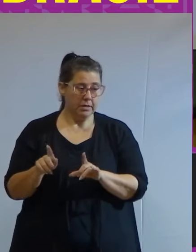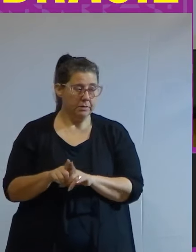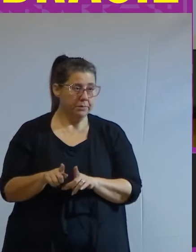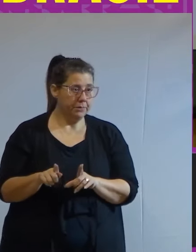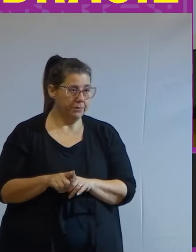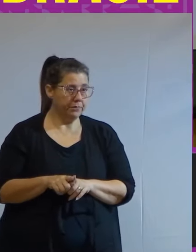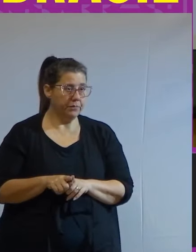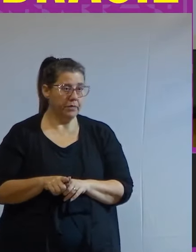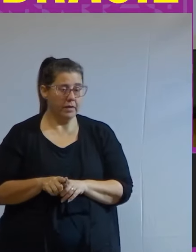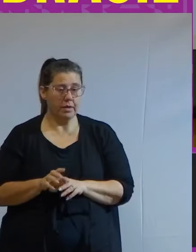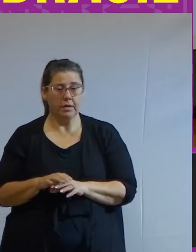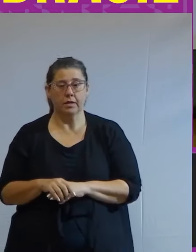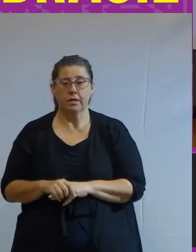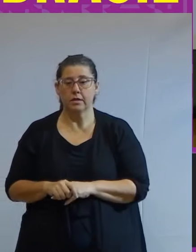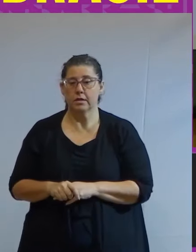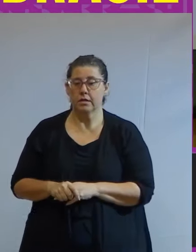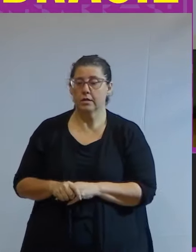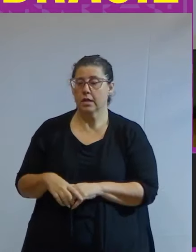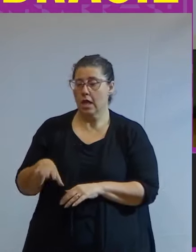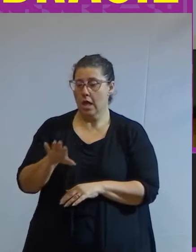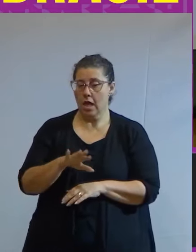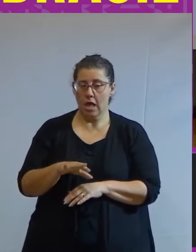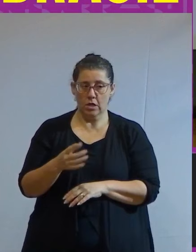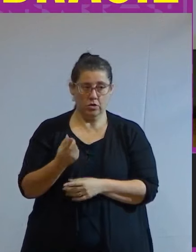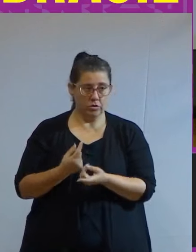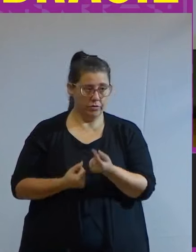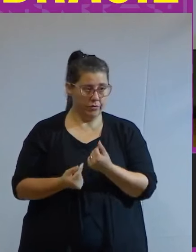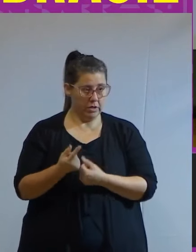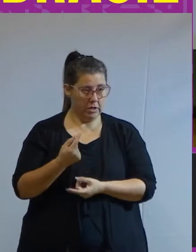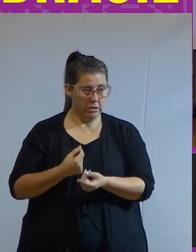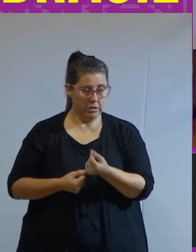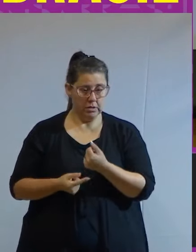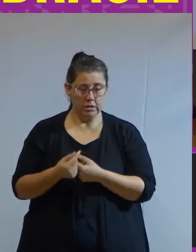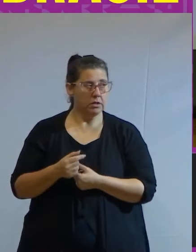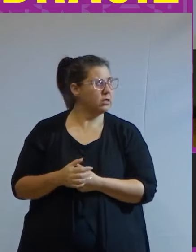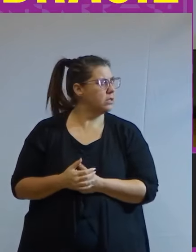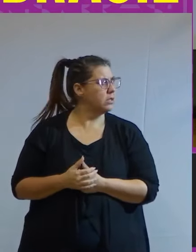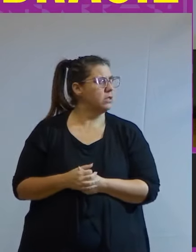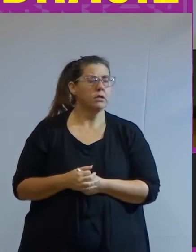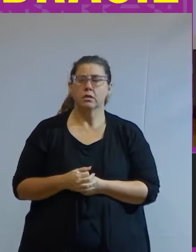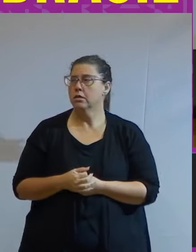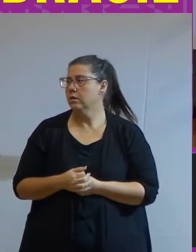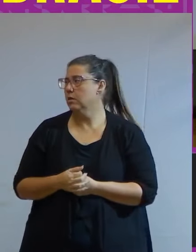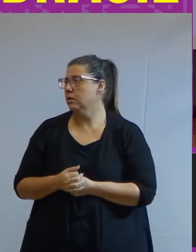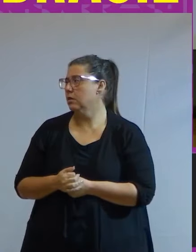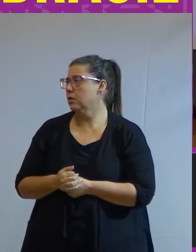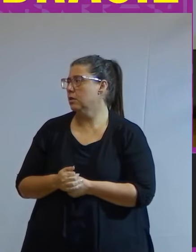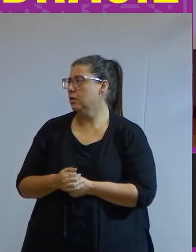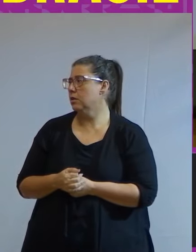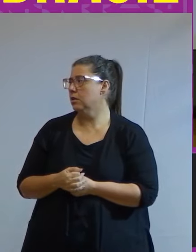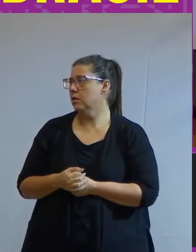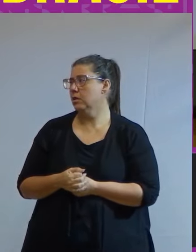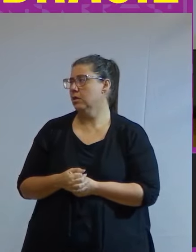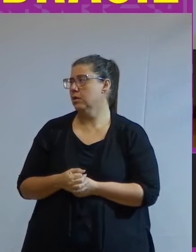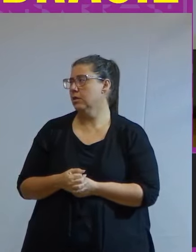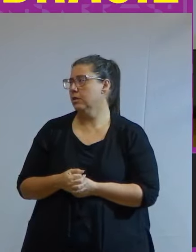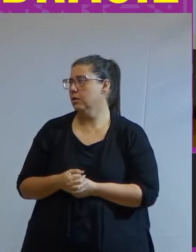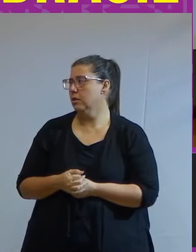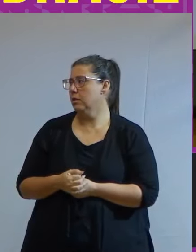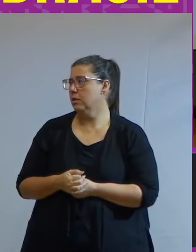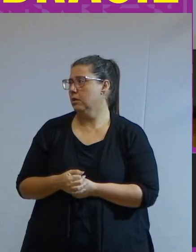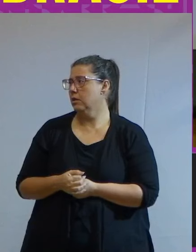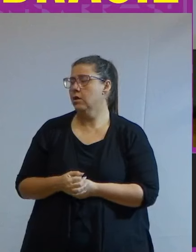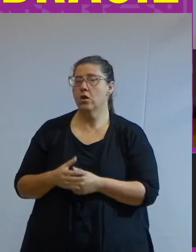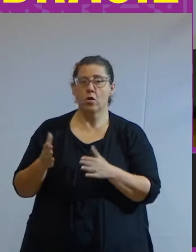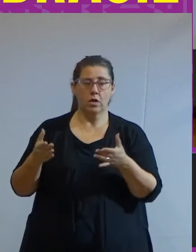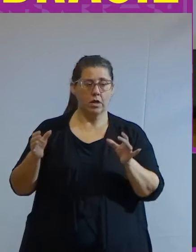sobre a parte de finanças reais para pessoas reais para não adentrar e ultrapassar o tempo dos colegas eu